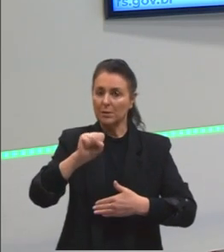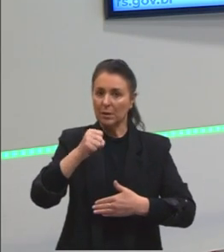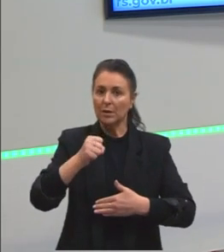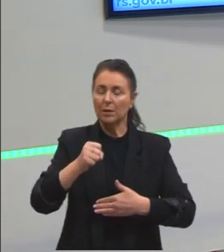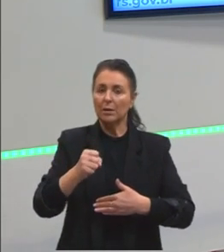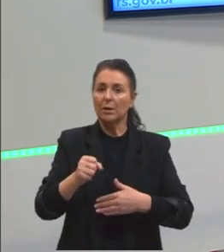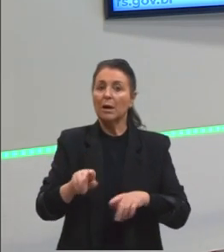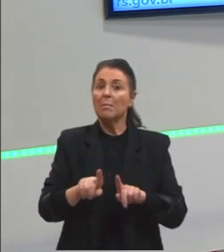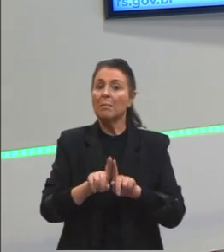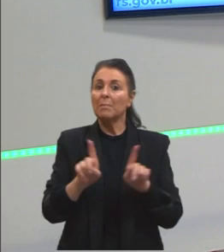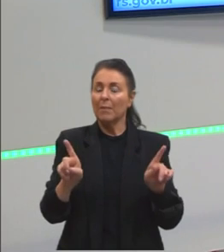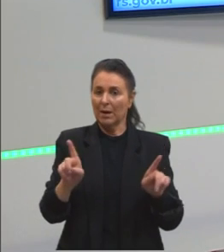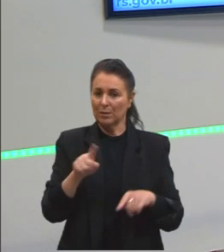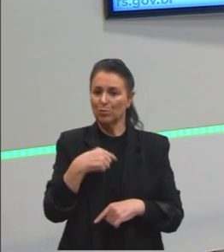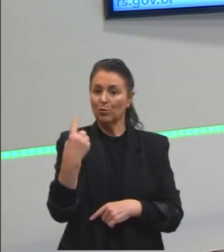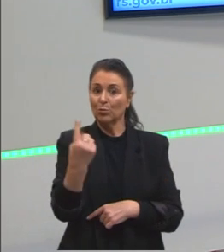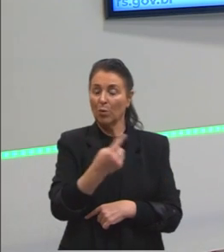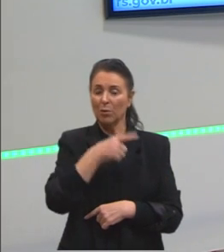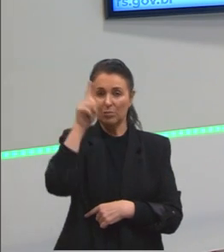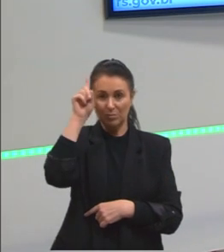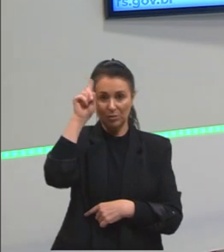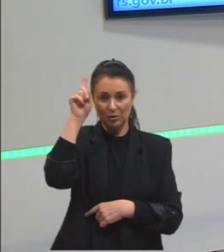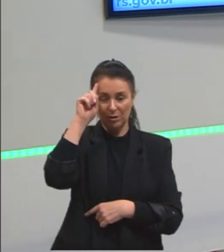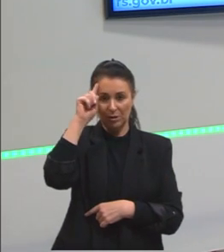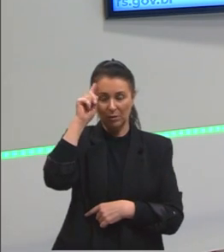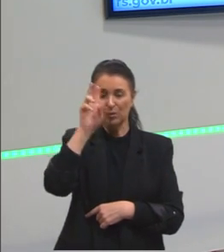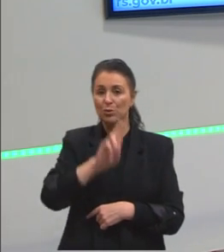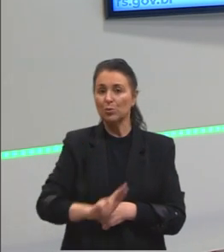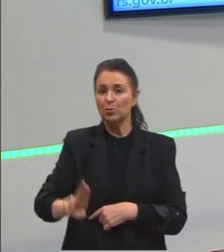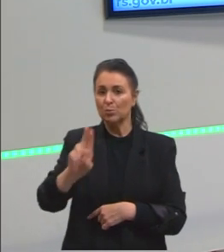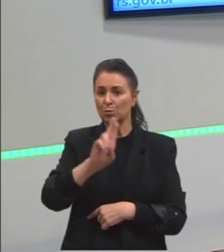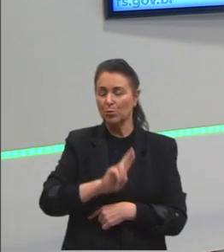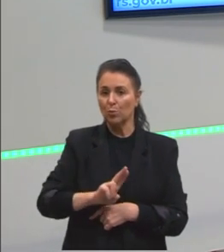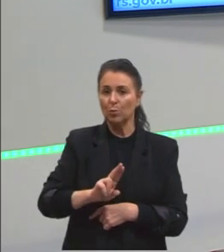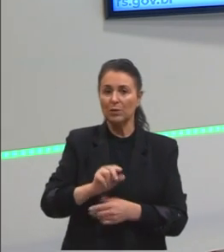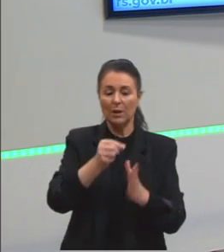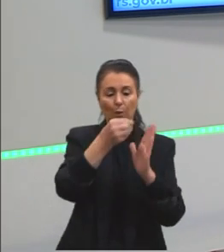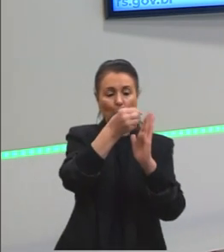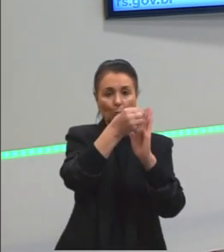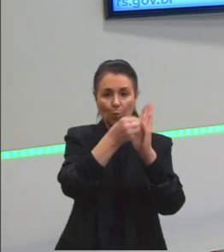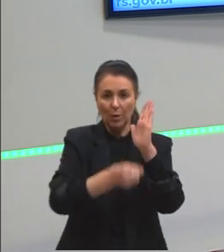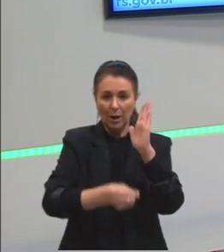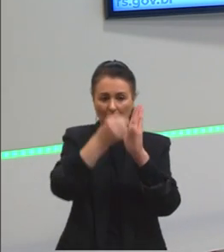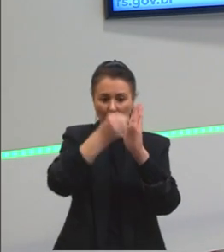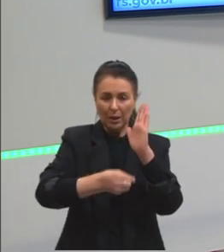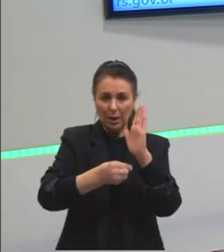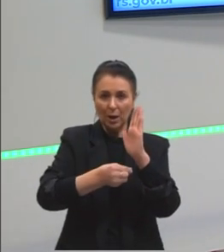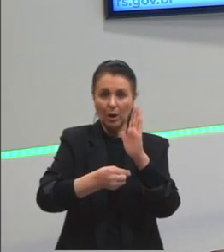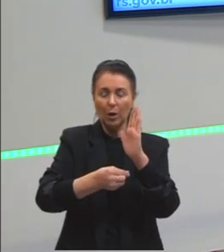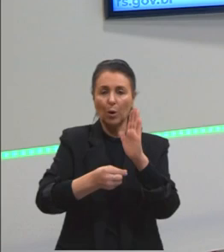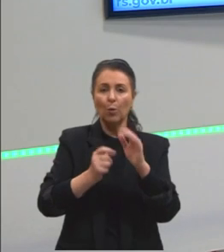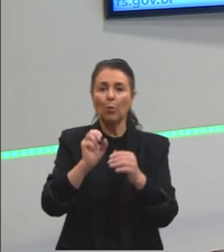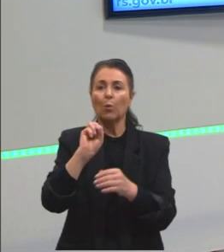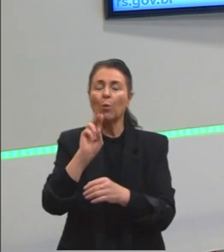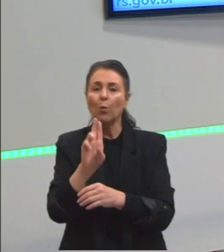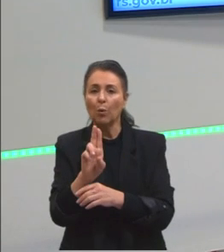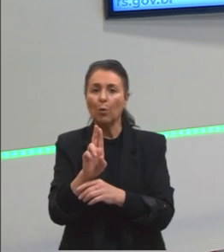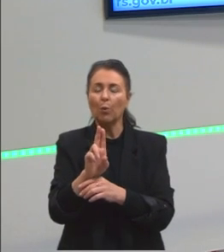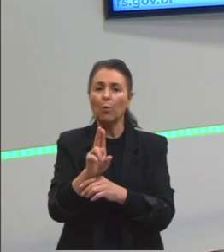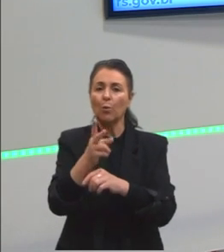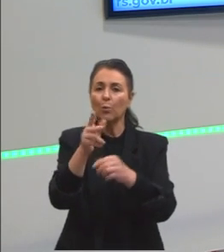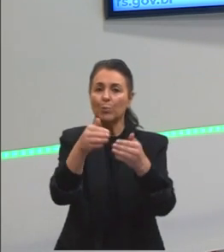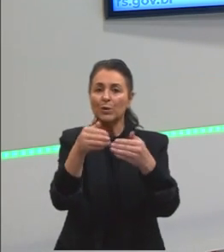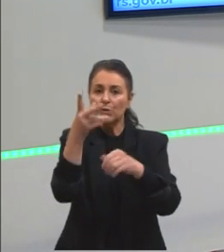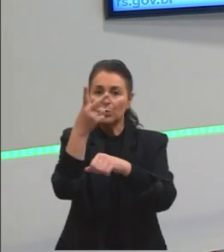Embora, no nosso dia a dia, quando a gente utiliza um cartão de crédito ou um empréstimo, o que nós temos